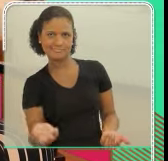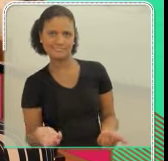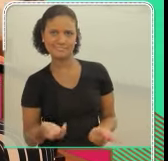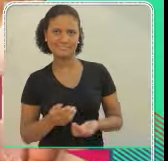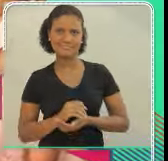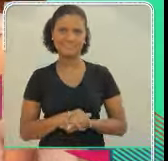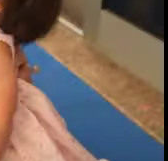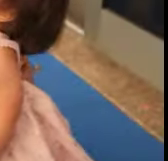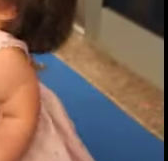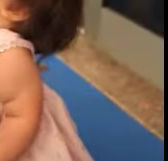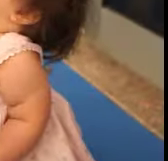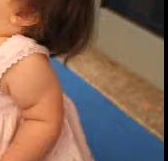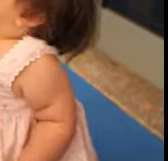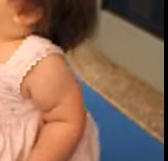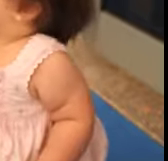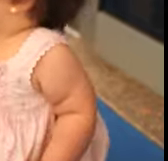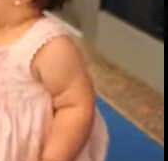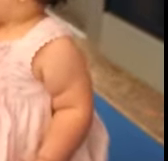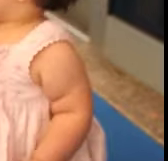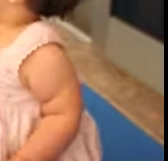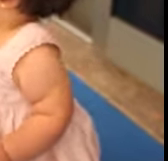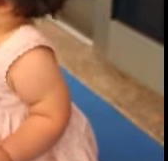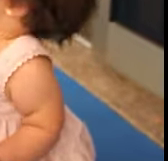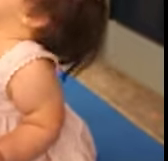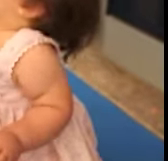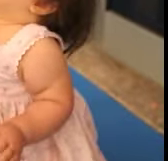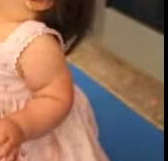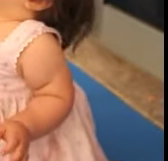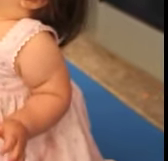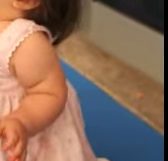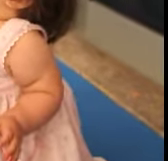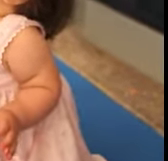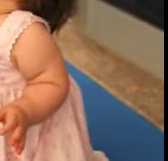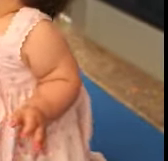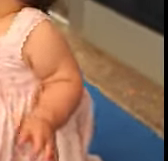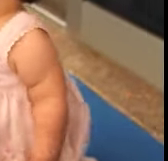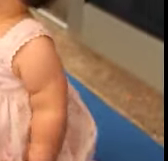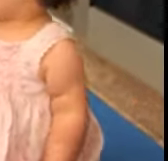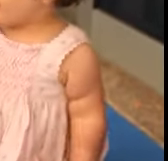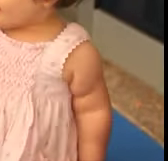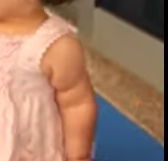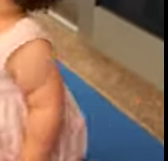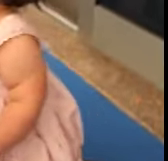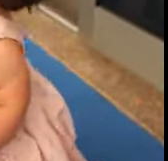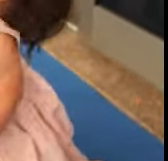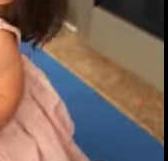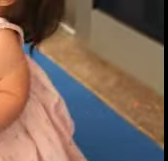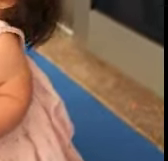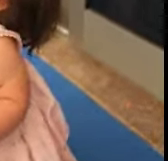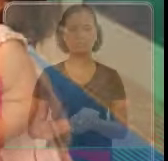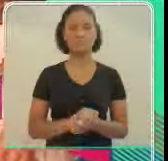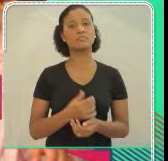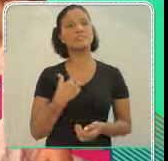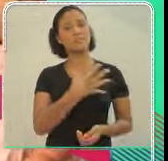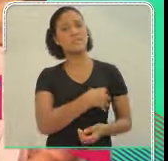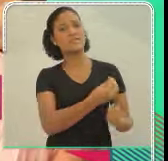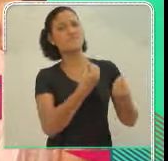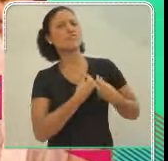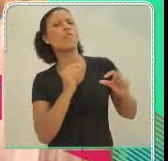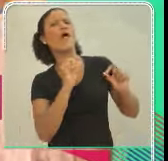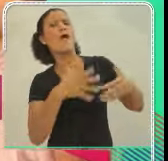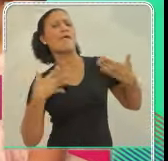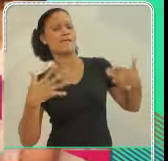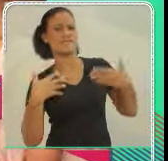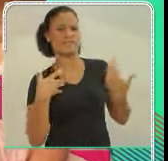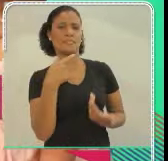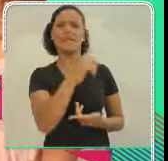o que elas vão ser. Maria Daniele dá um cheiro no pescocinho de Paola, que sente cócegas e sorri. A minha filha